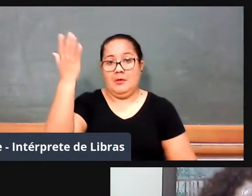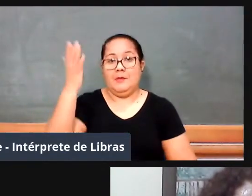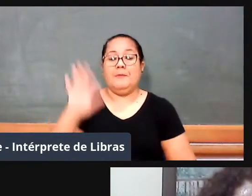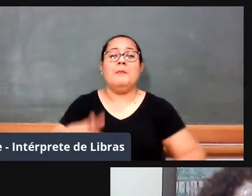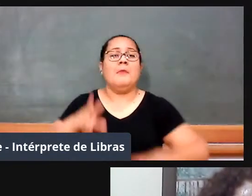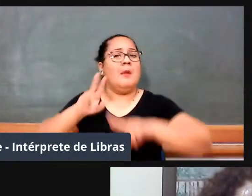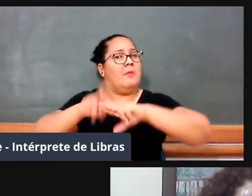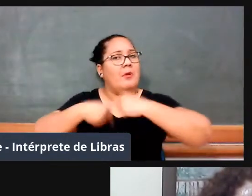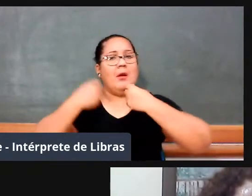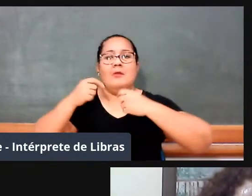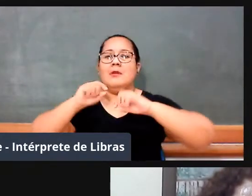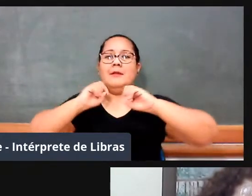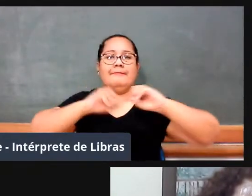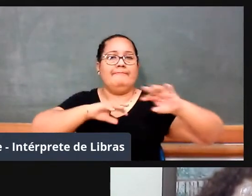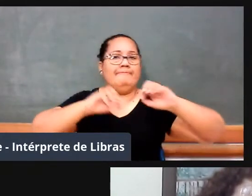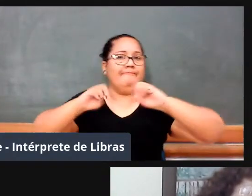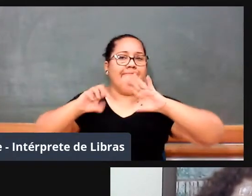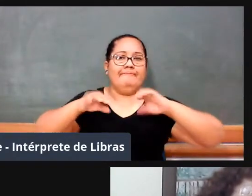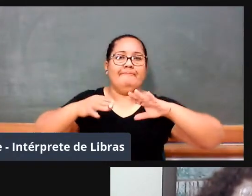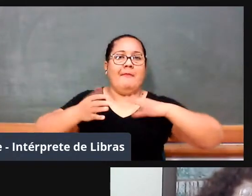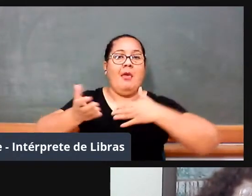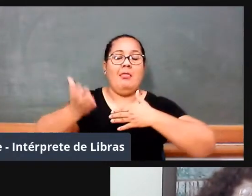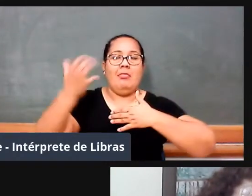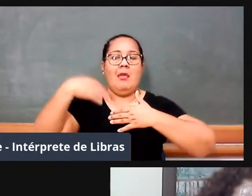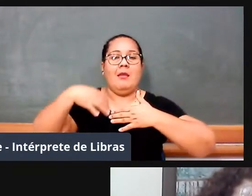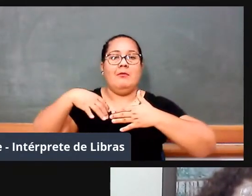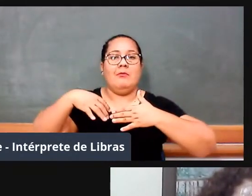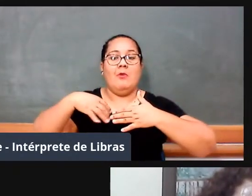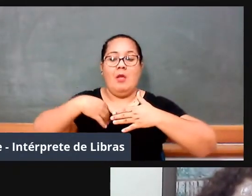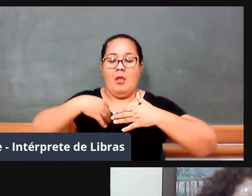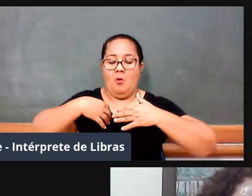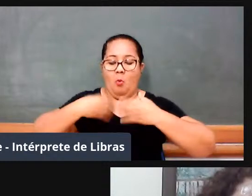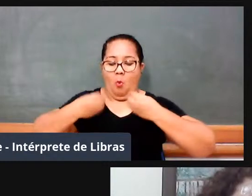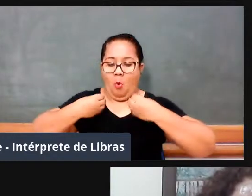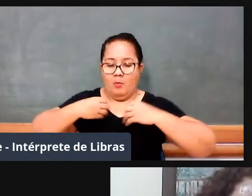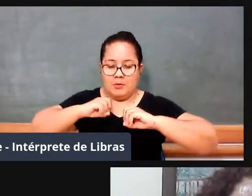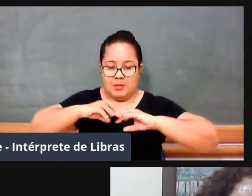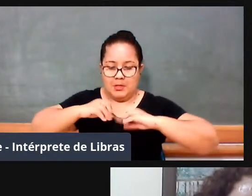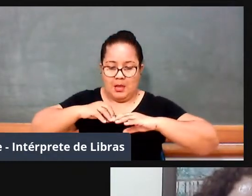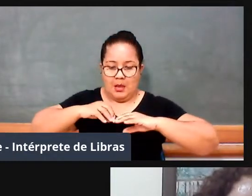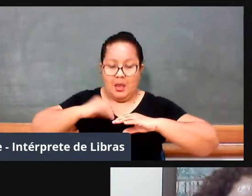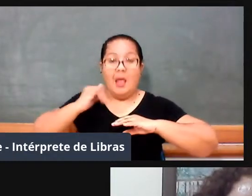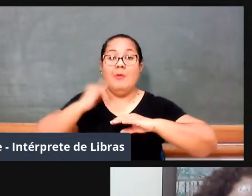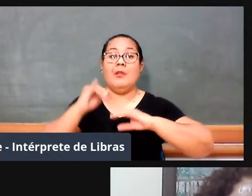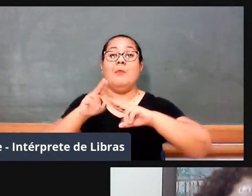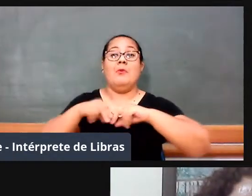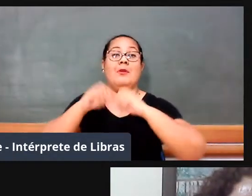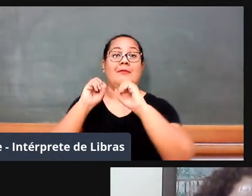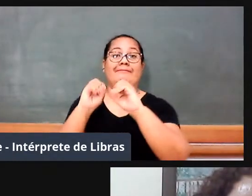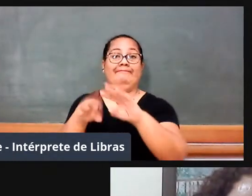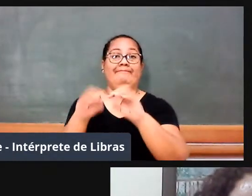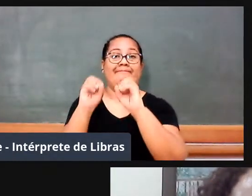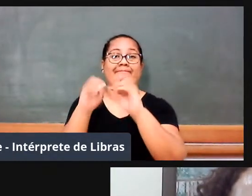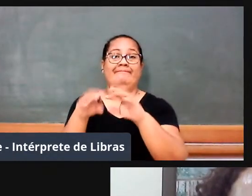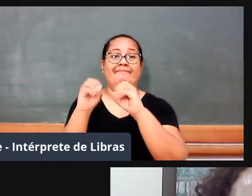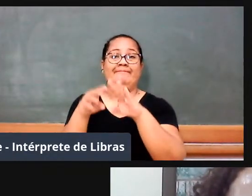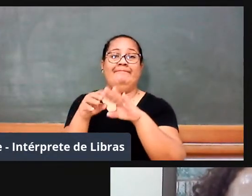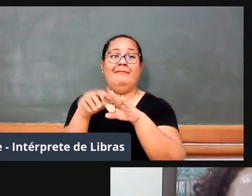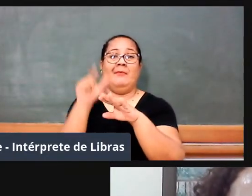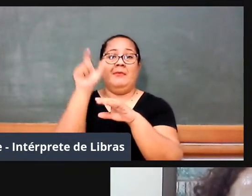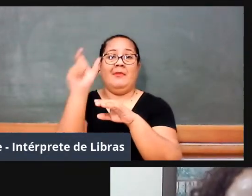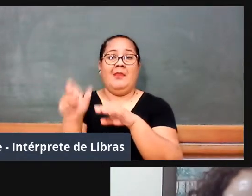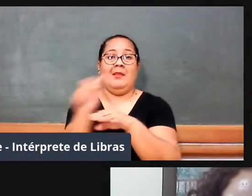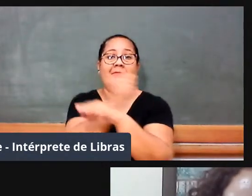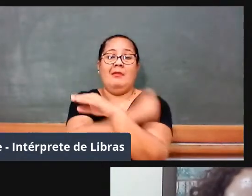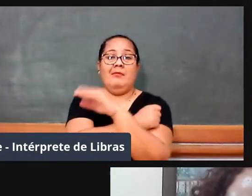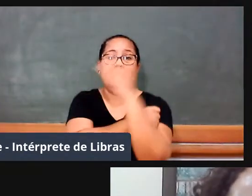né, e esse é um entendimento interno ao próprio ensino, e não na sua relação com aplicações práticas,